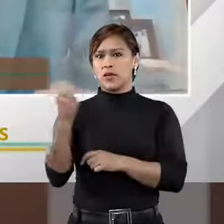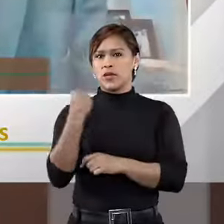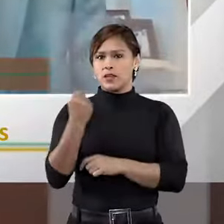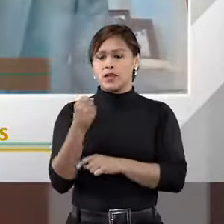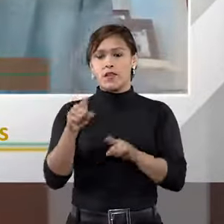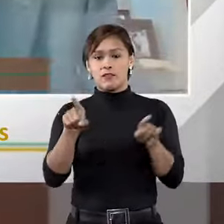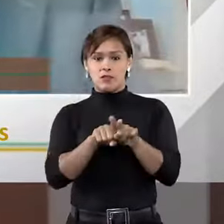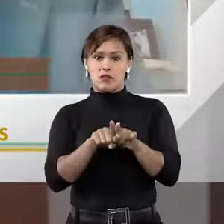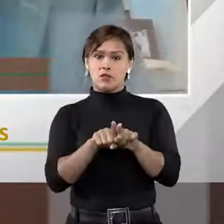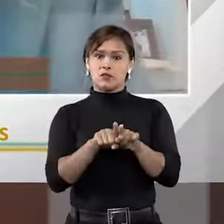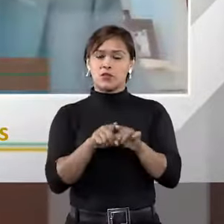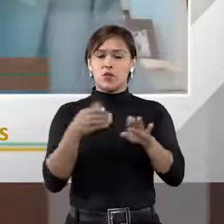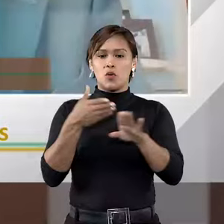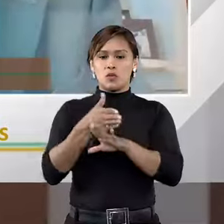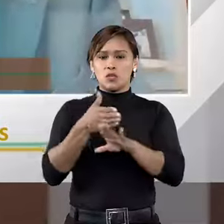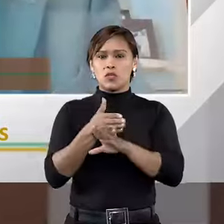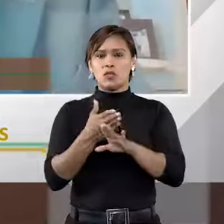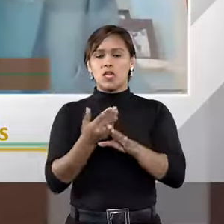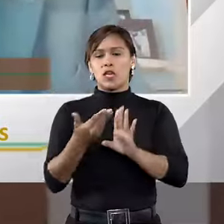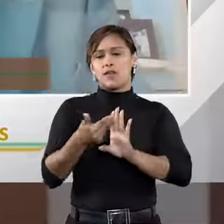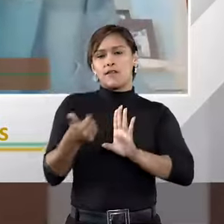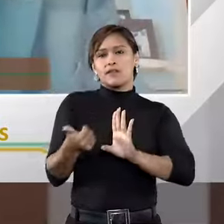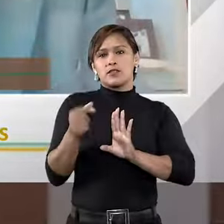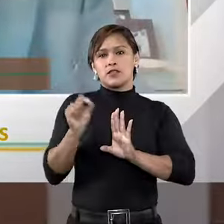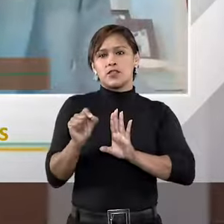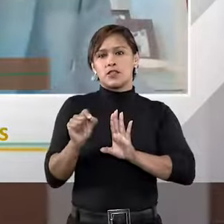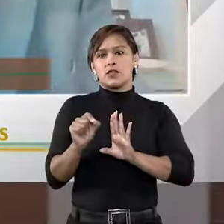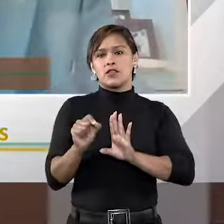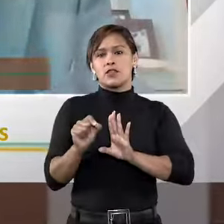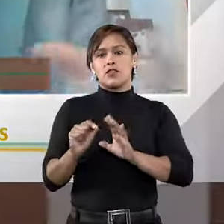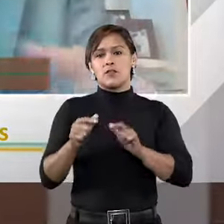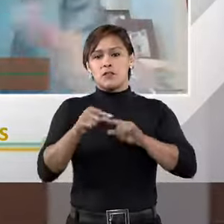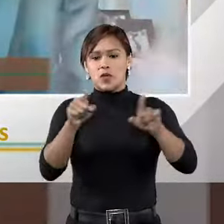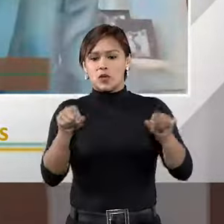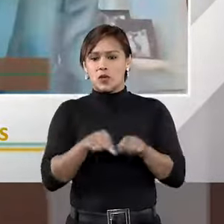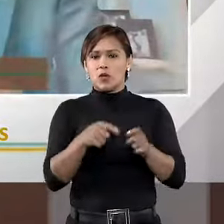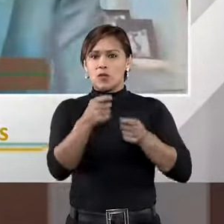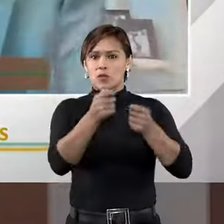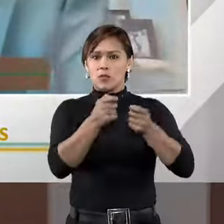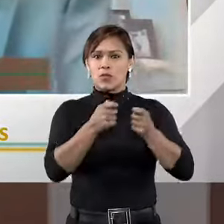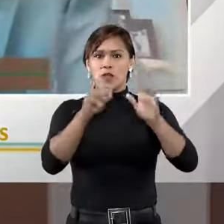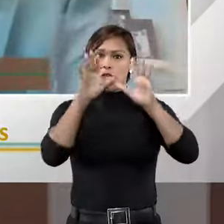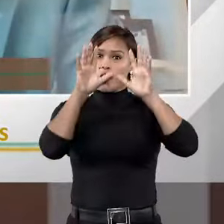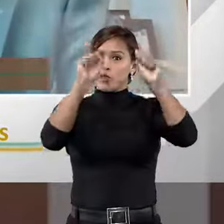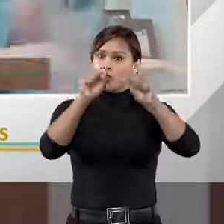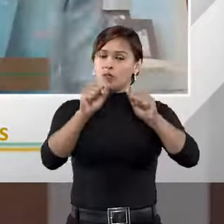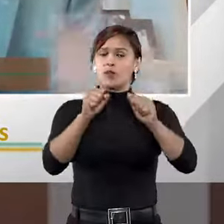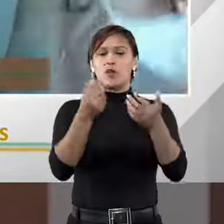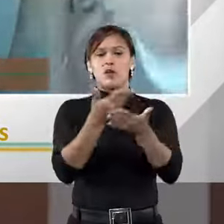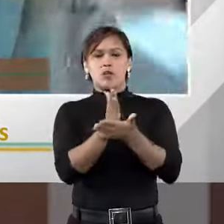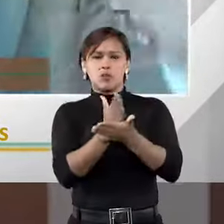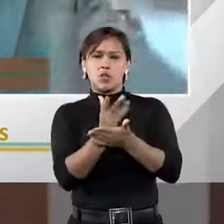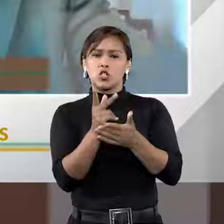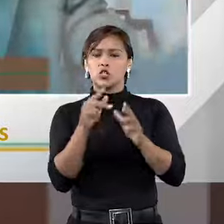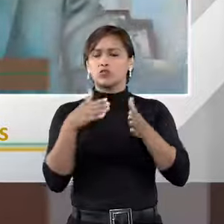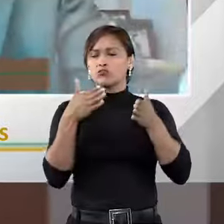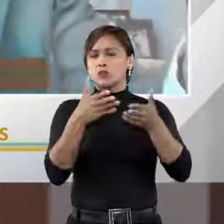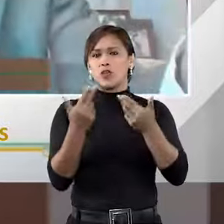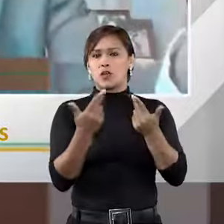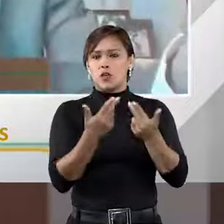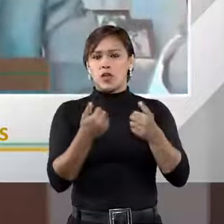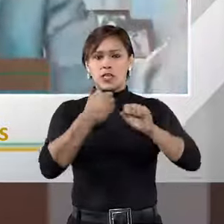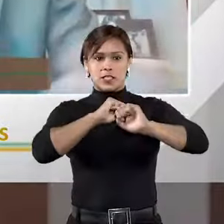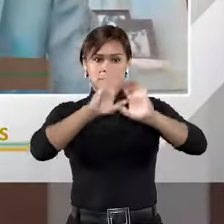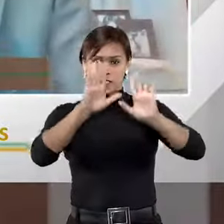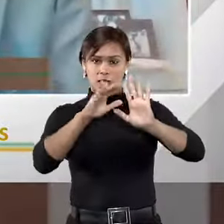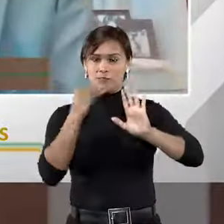ou às vezes alguma impugnação que chega a ser rejeitada pela Câmara Arbitral, pelo resto do tribunal, alguma coisa assim. Agora, se ele não revela aquilo